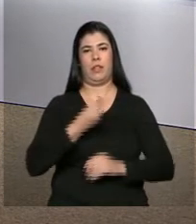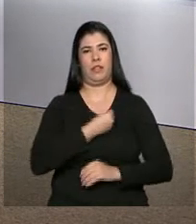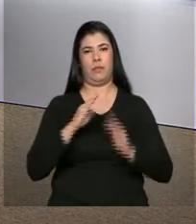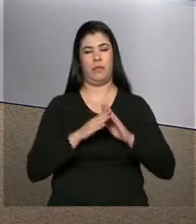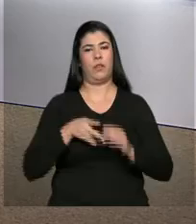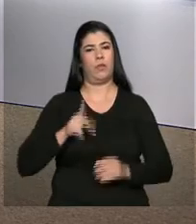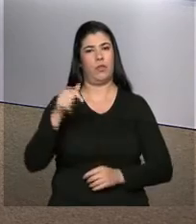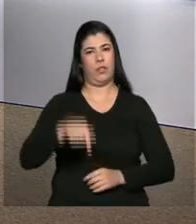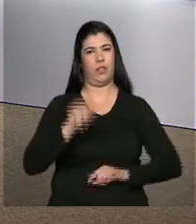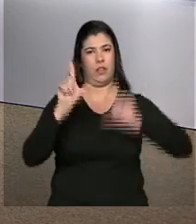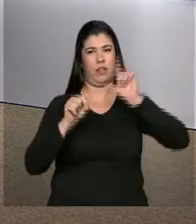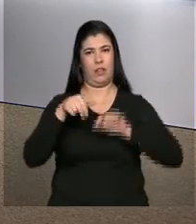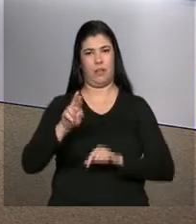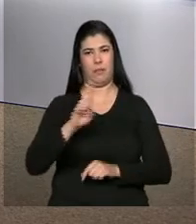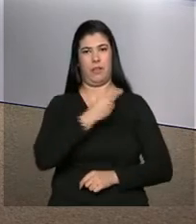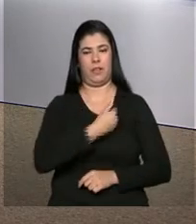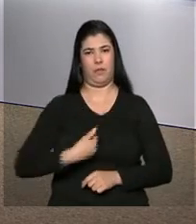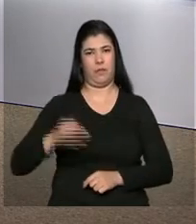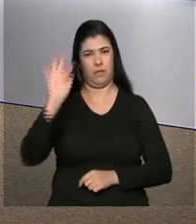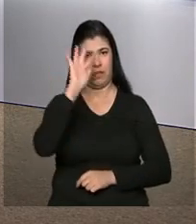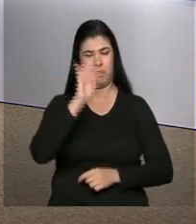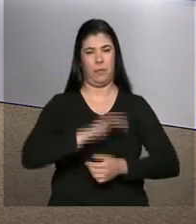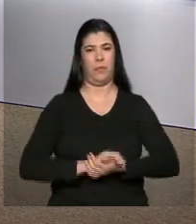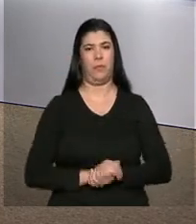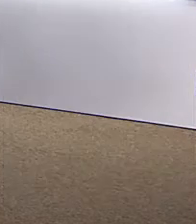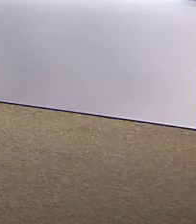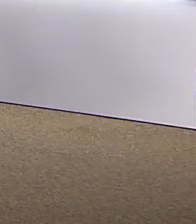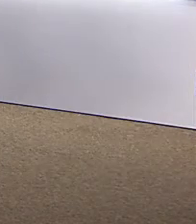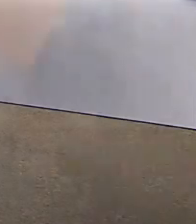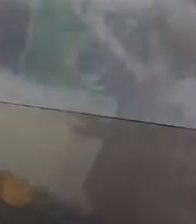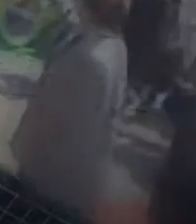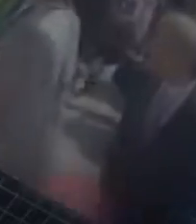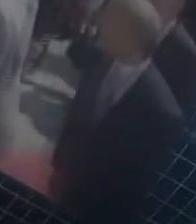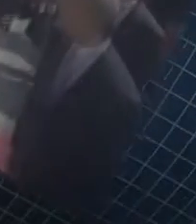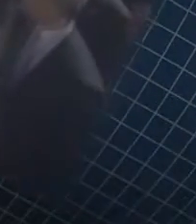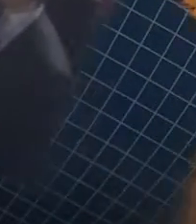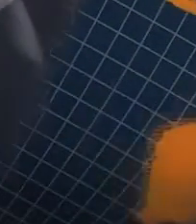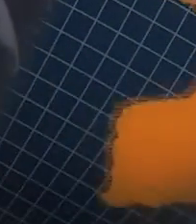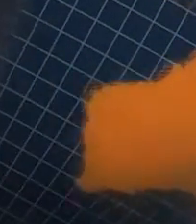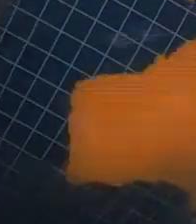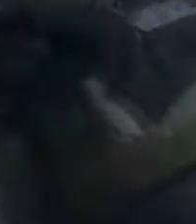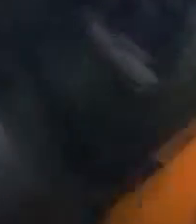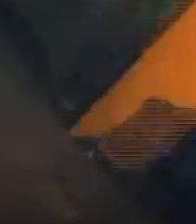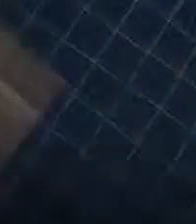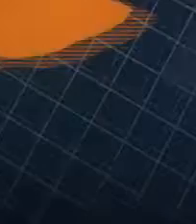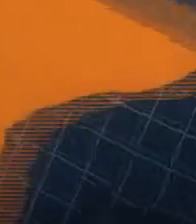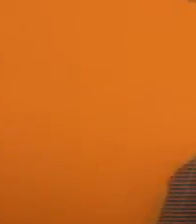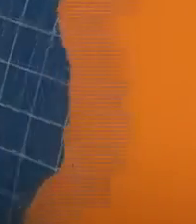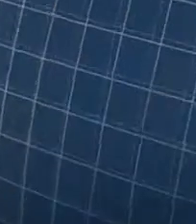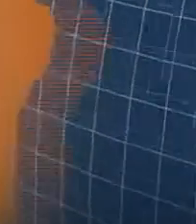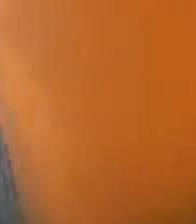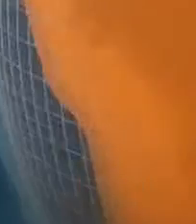Vida. Continue com a gente. NBR é a TV do Governo Federal. Tchau. Tchau. Tchau. Tchau.